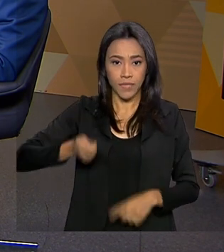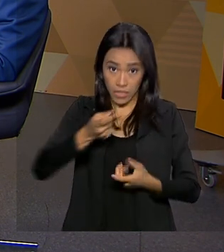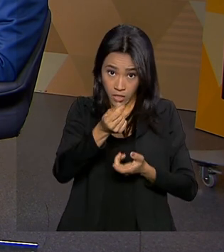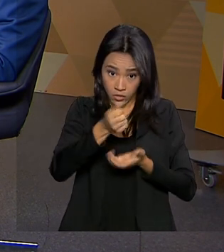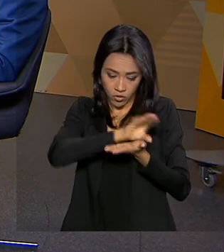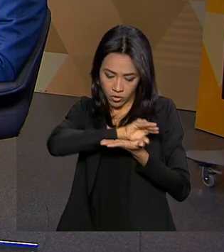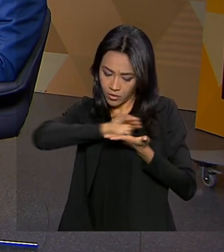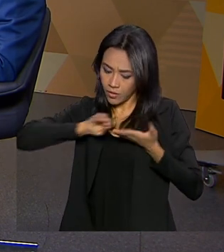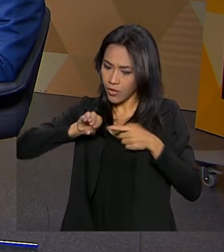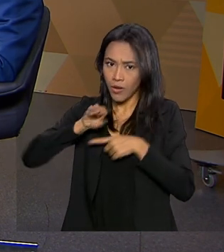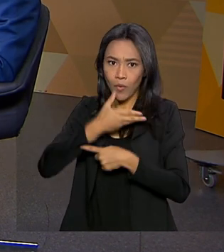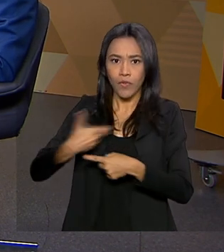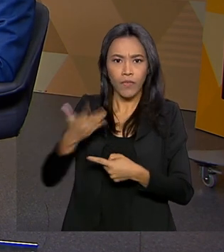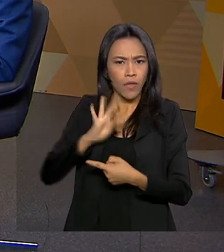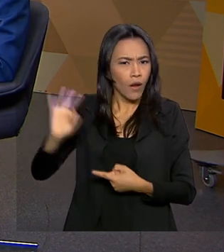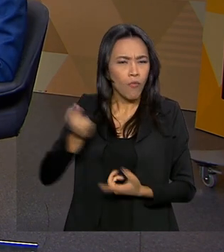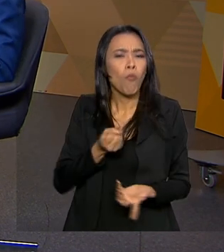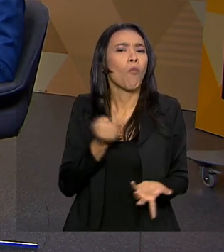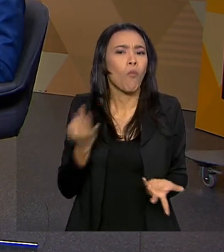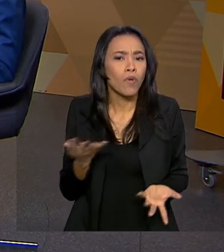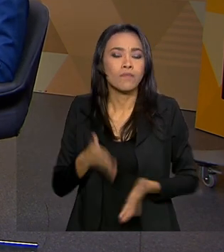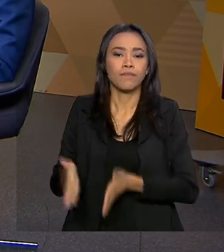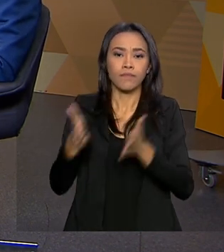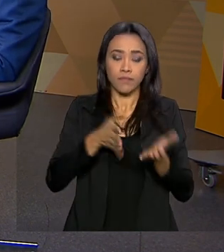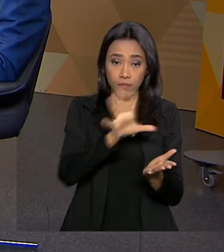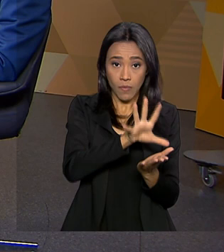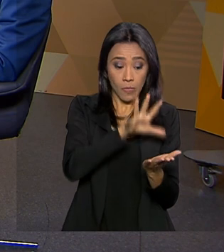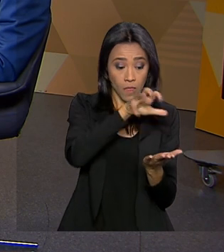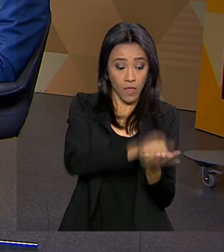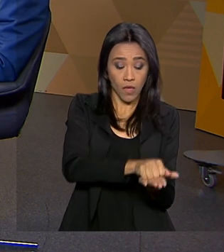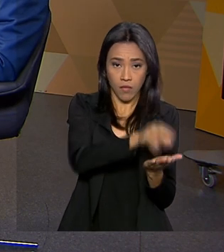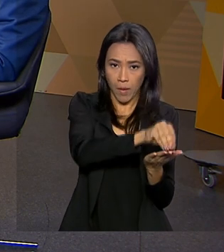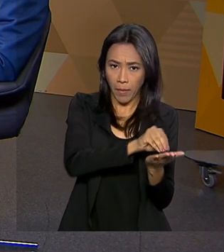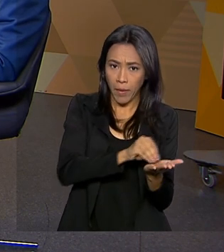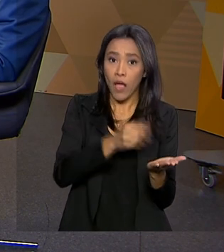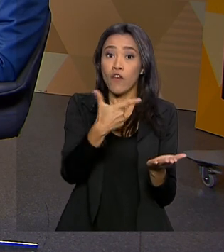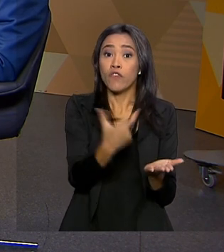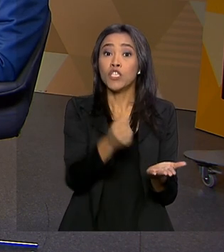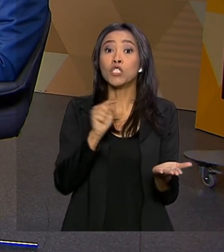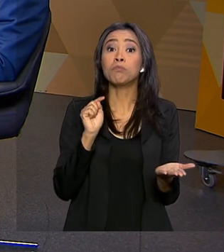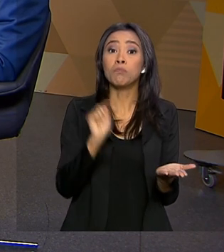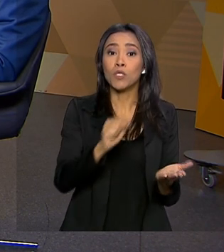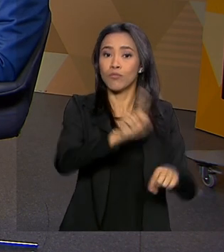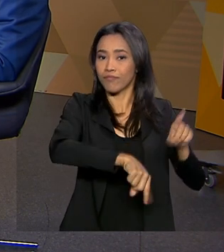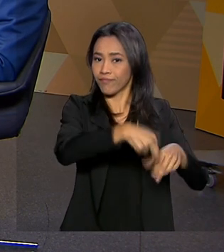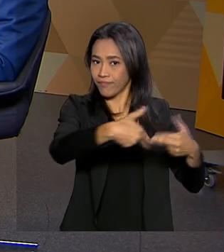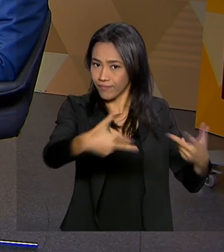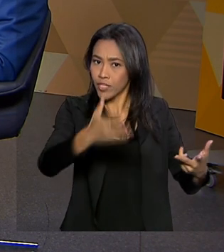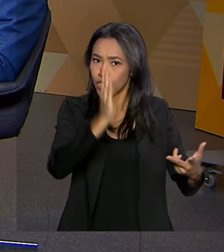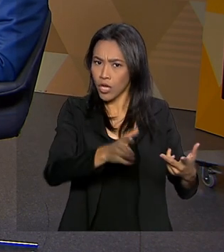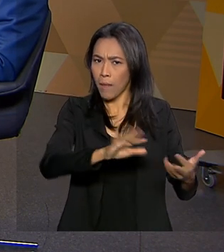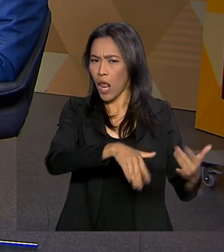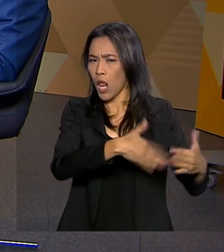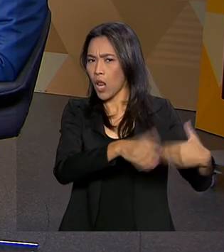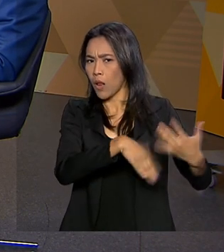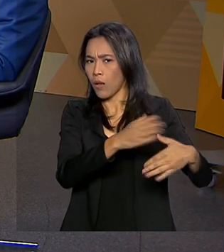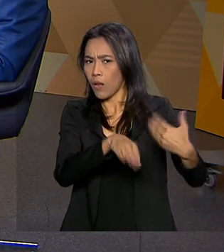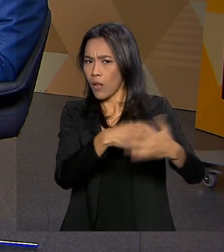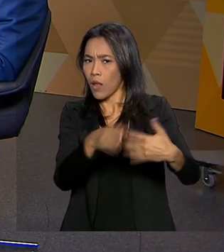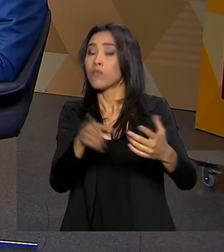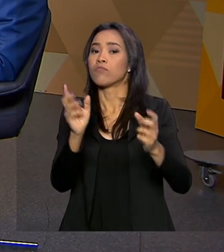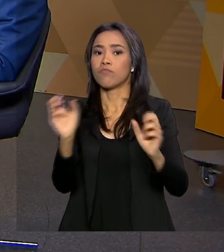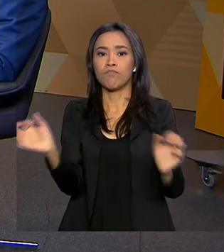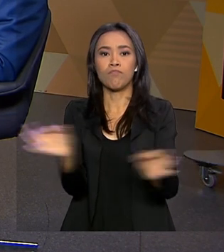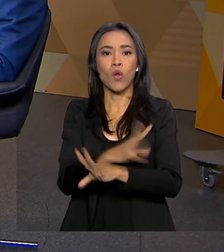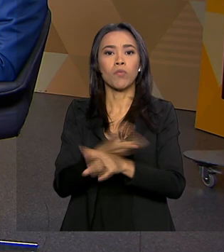para o governo federal? Está com o nosso cadastro em média de 20 mil bens em que já há trânsito em julgado e estão disponíveis para serem